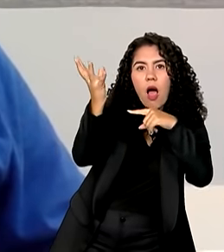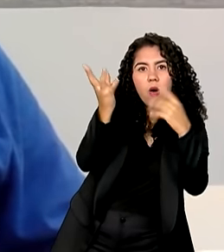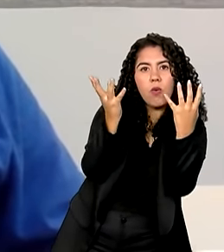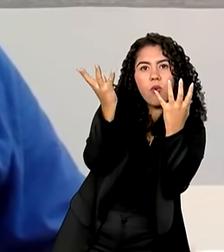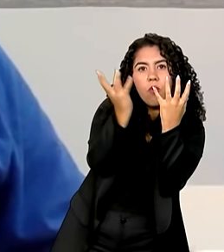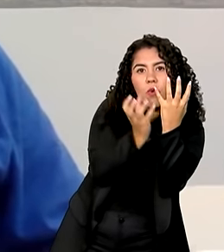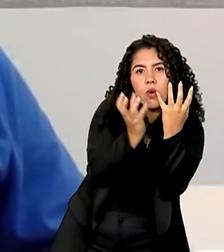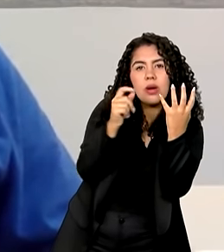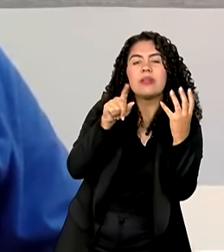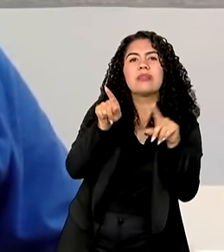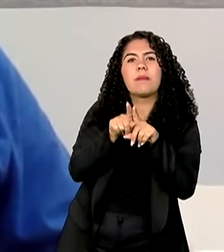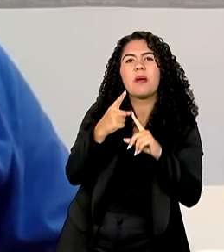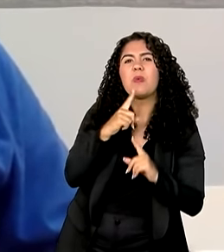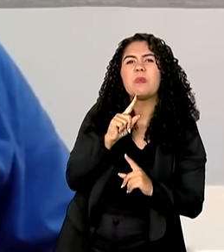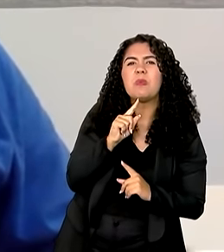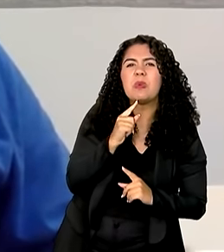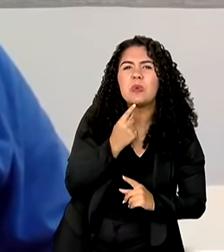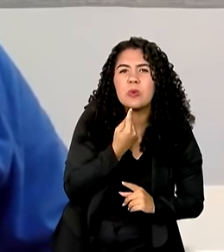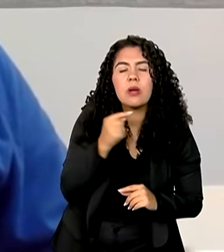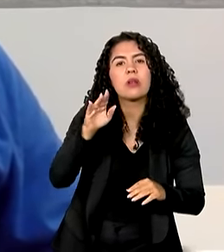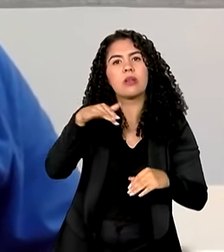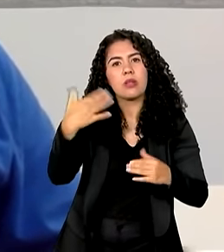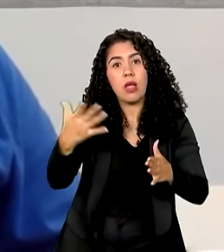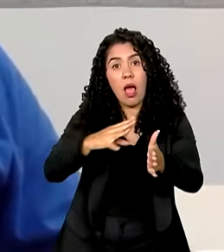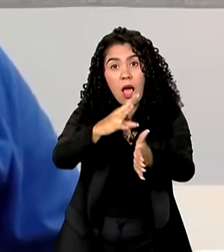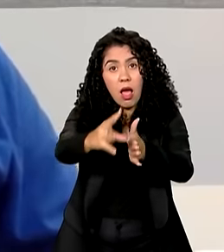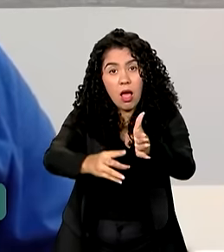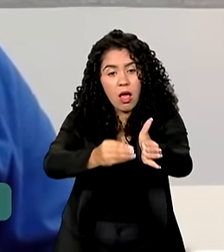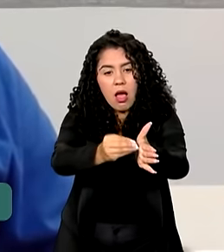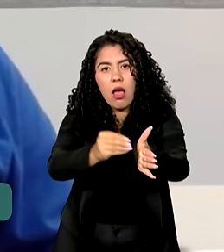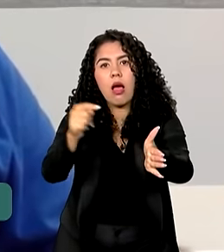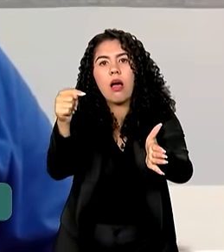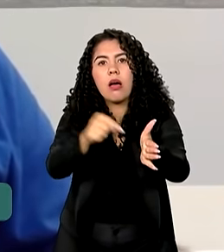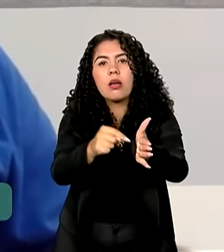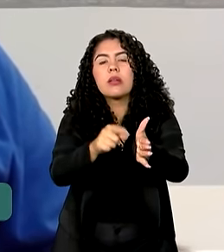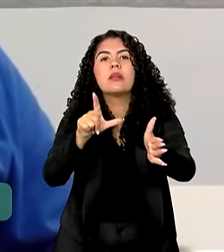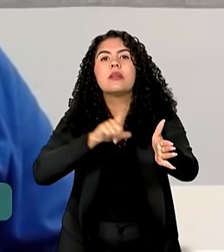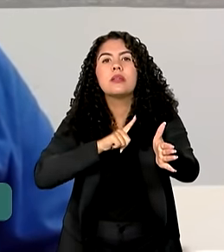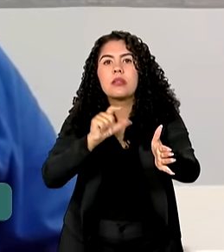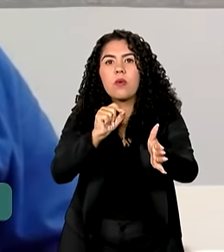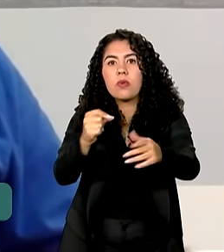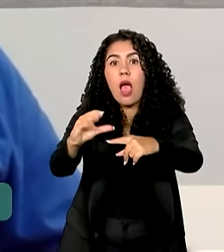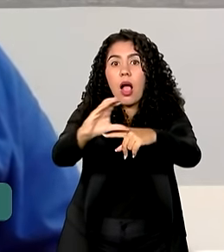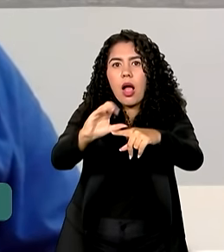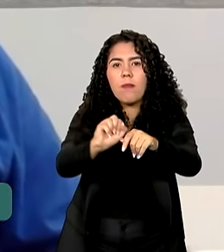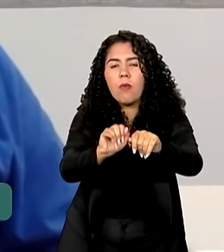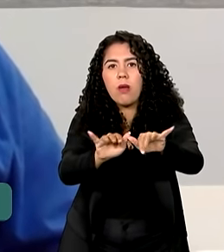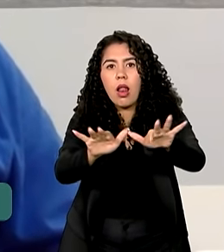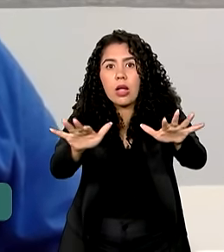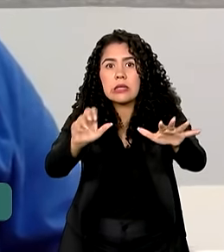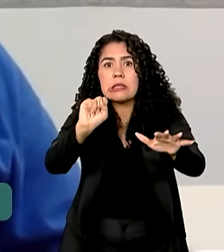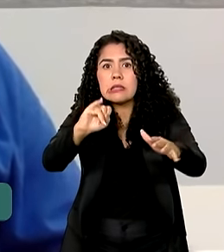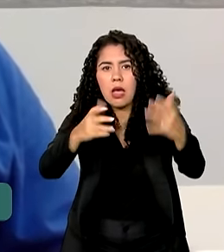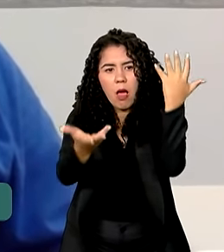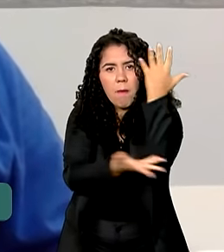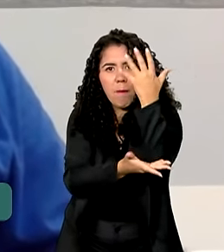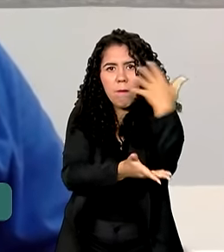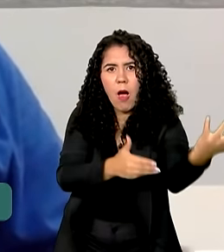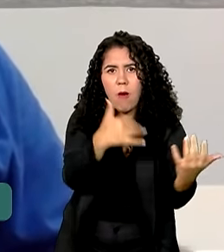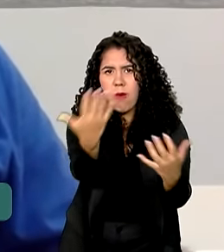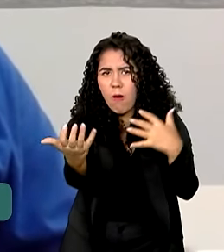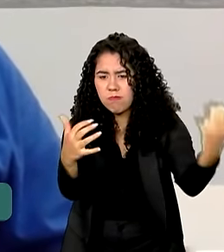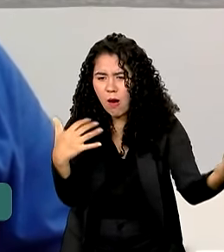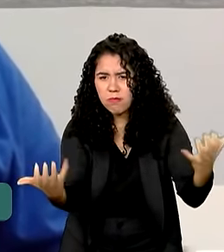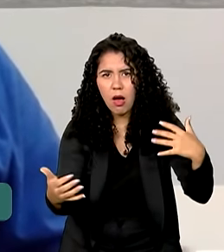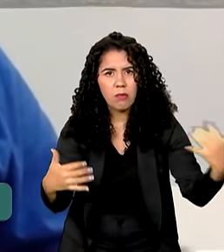da poluição. Então, a floresta amazônica estoca uma quantidade de carbono gigantesca. Se ela for derrubada, isso tudo vai para o ar